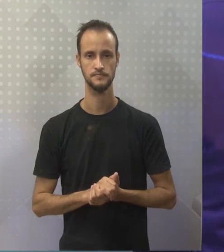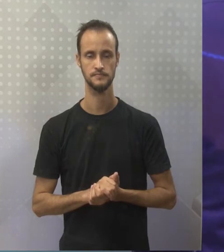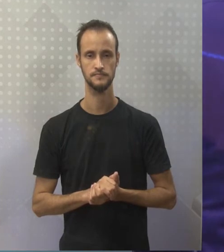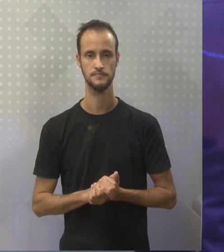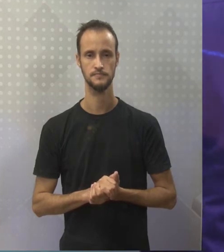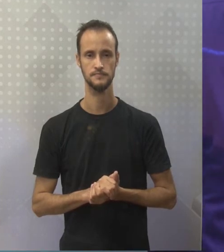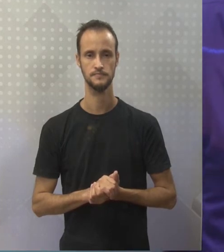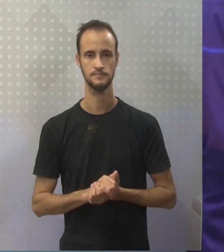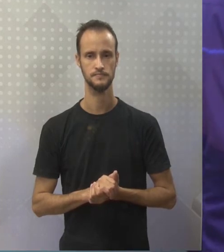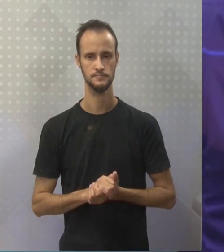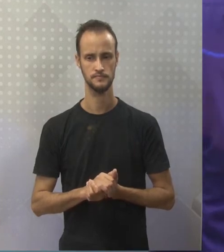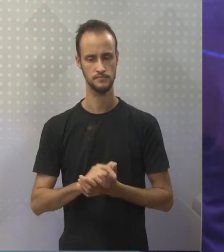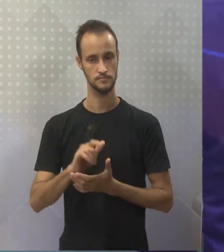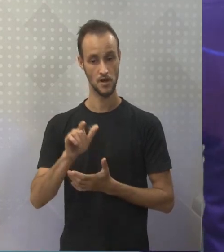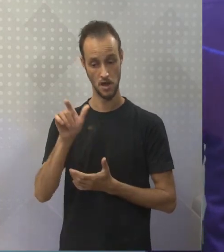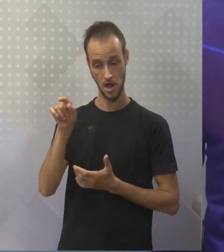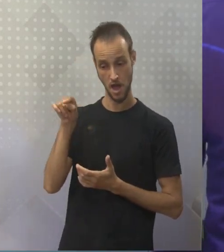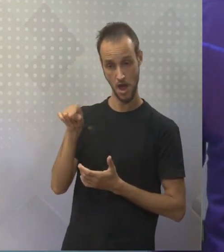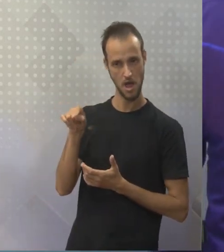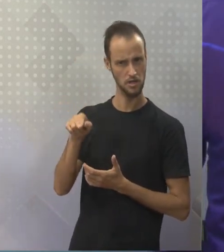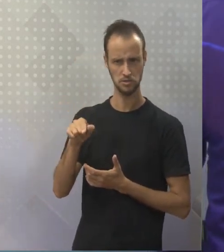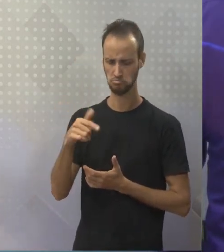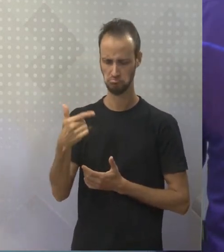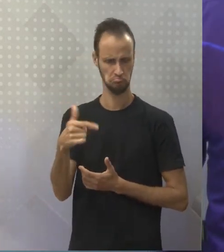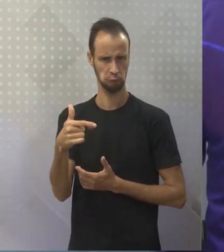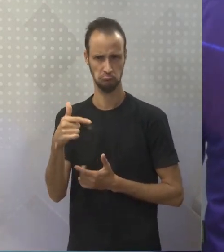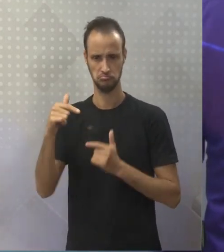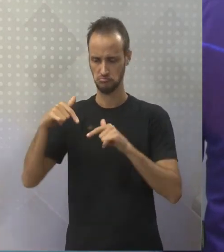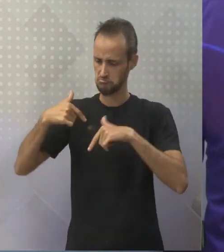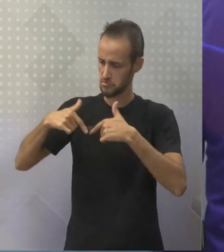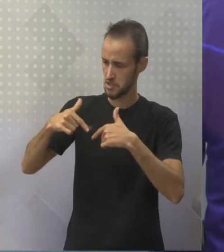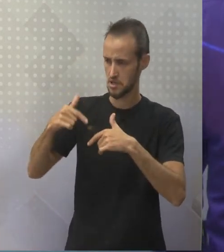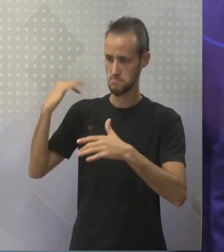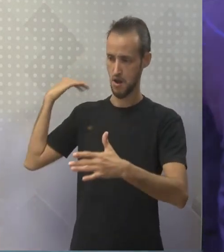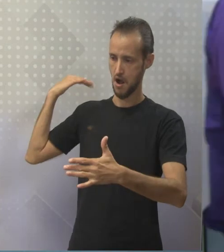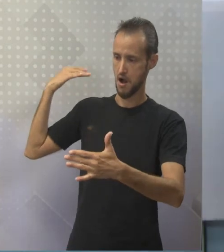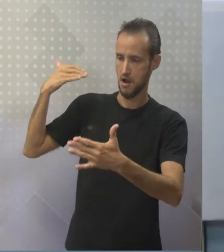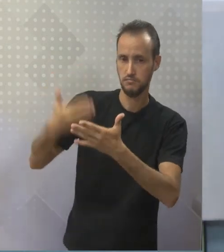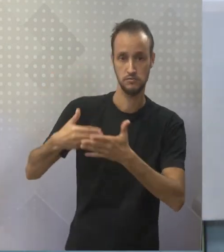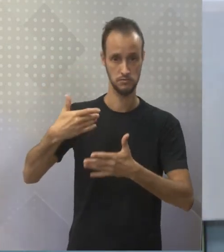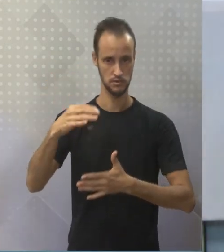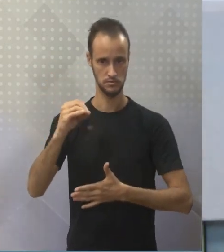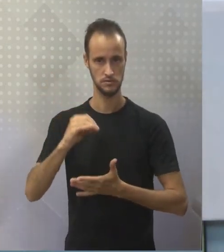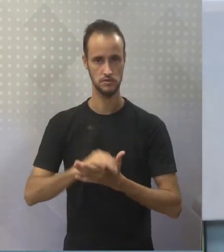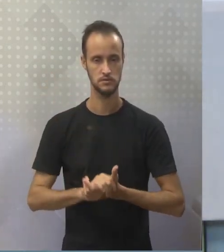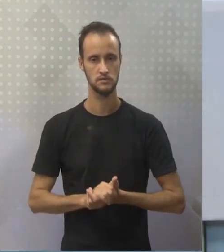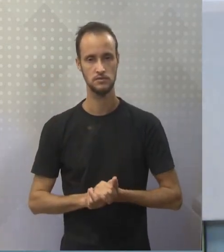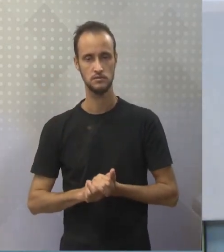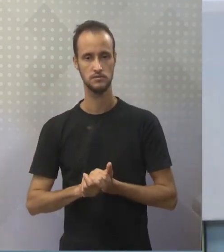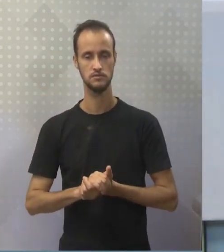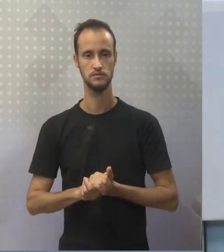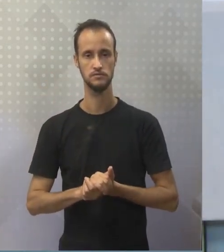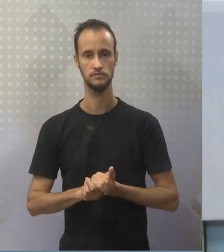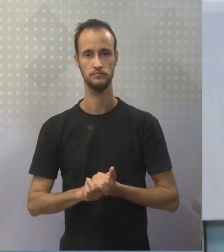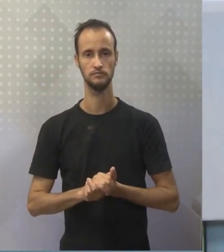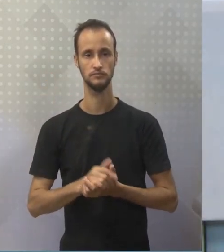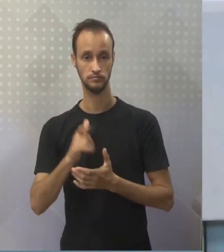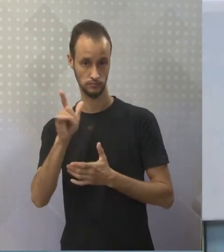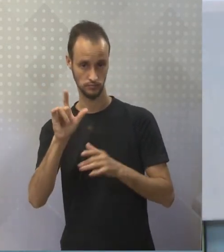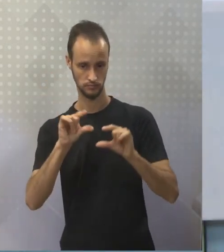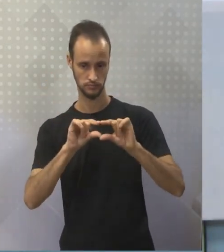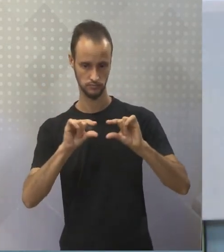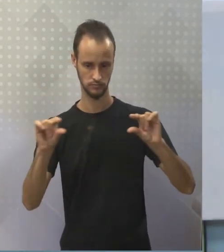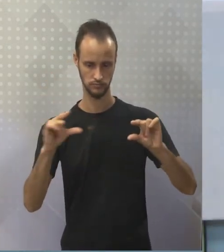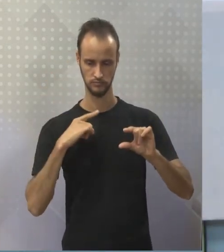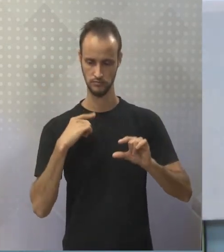Linda não tem trabalhado bastante desde março. Ok? Na frase seguinte, eu tenho